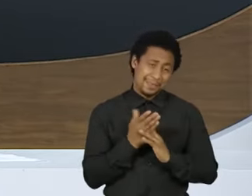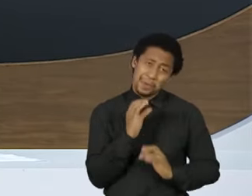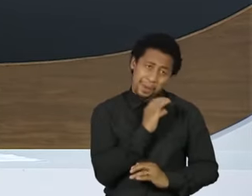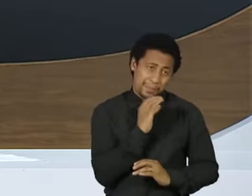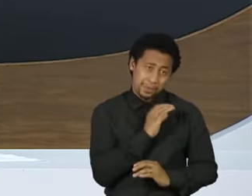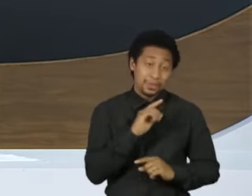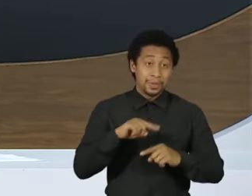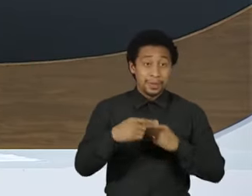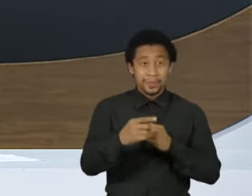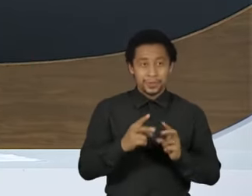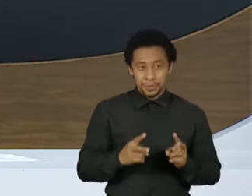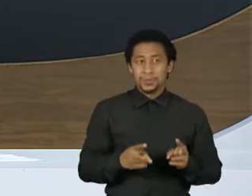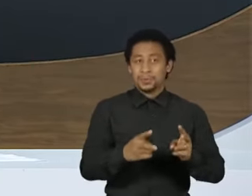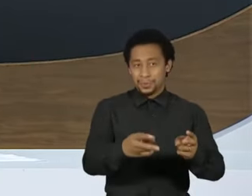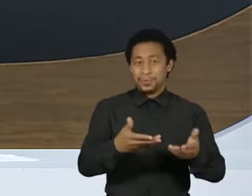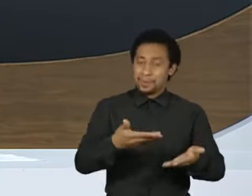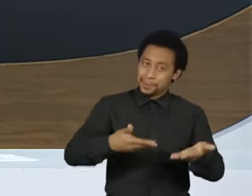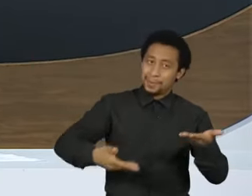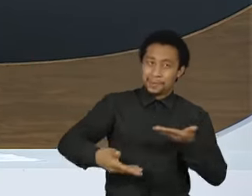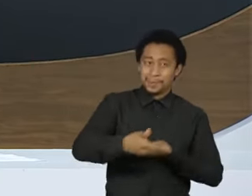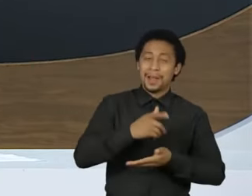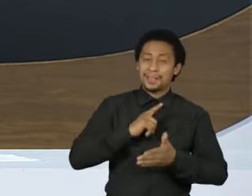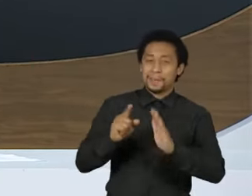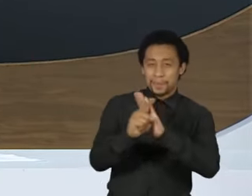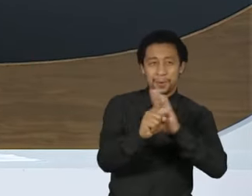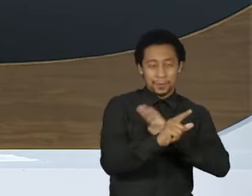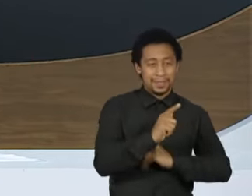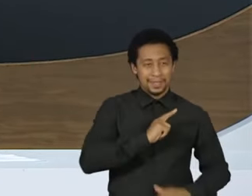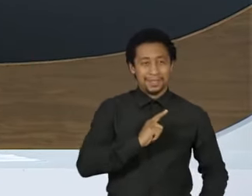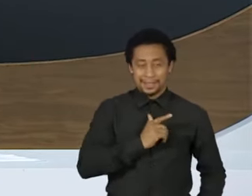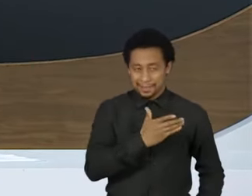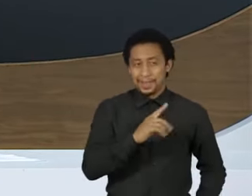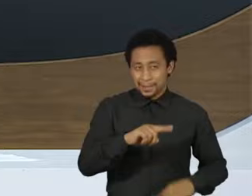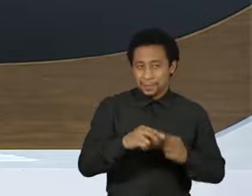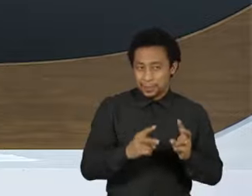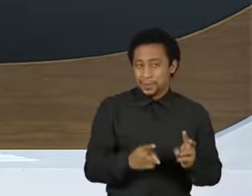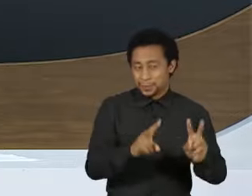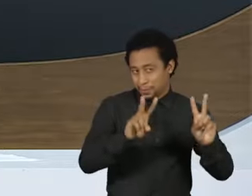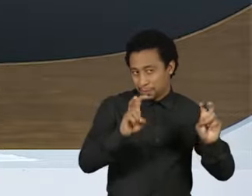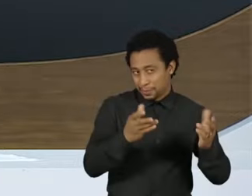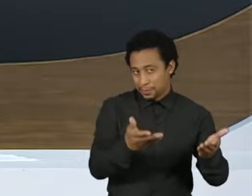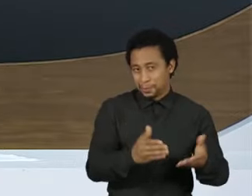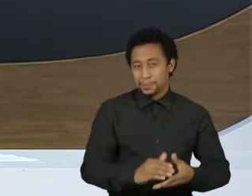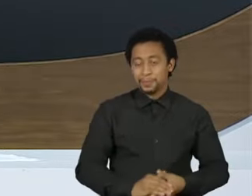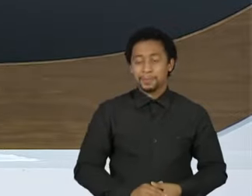Então, eu volto daqui, o João também tem adendo, a Ângela, o Rodrigo, a gente vai tratar mais dessa.